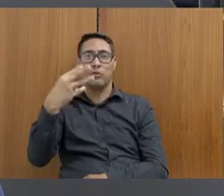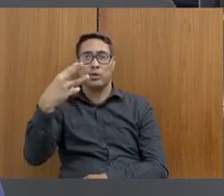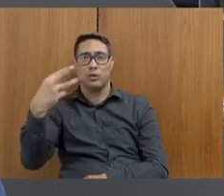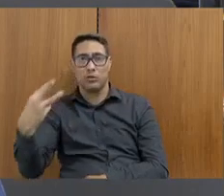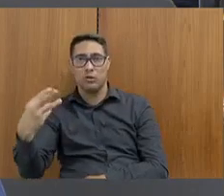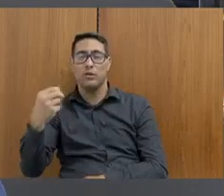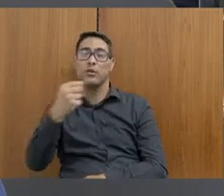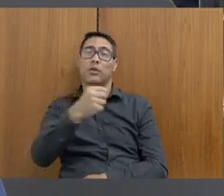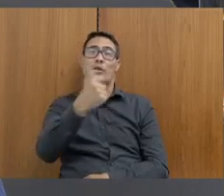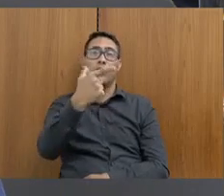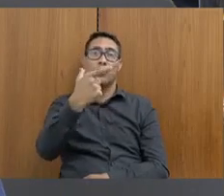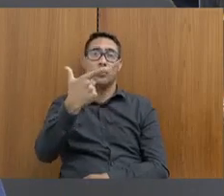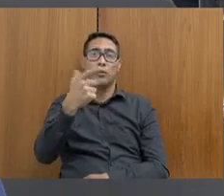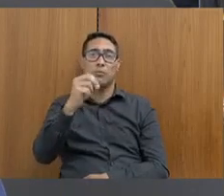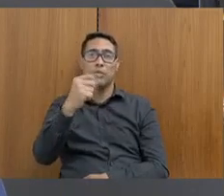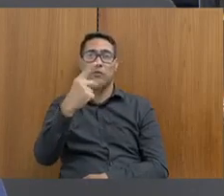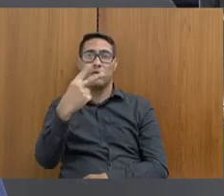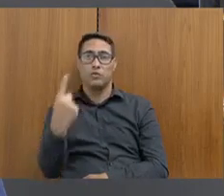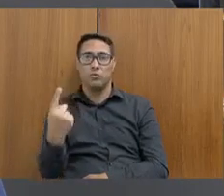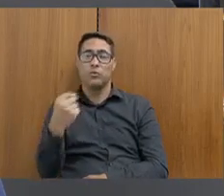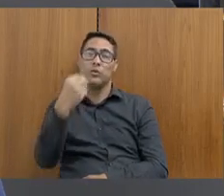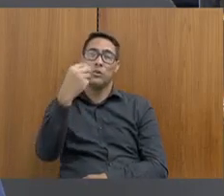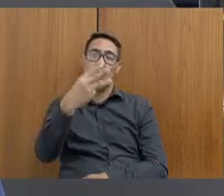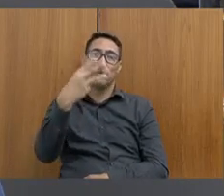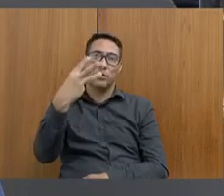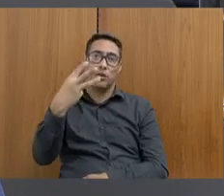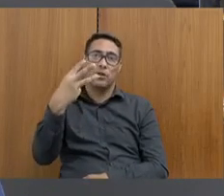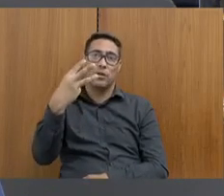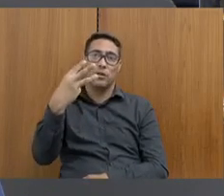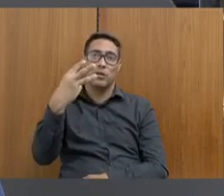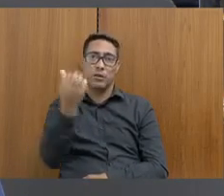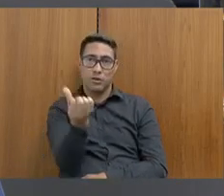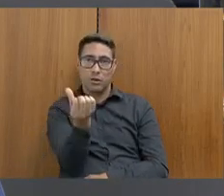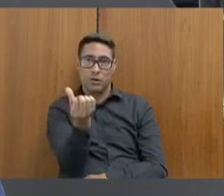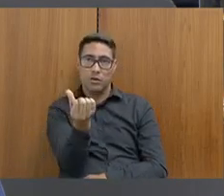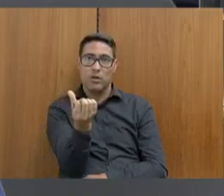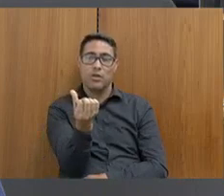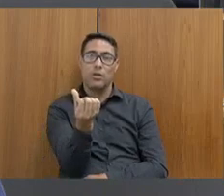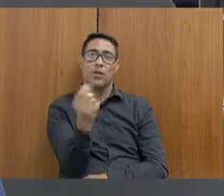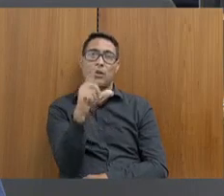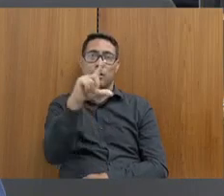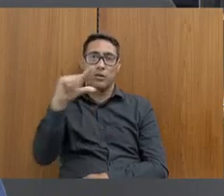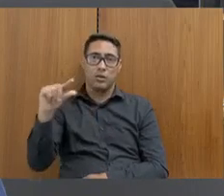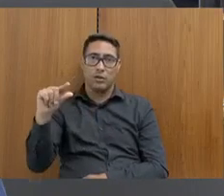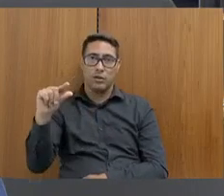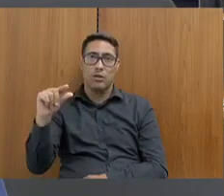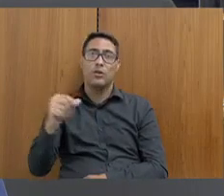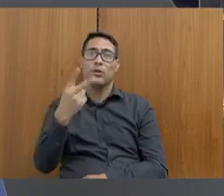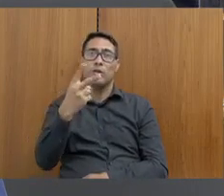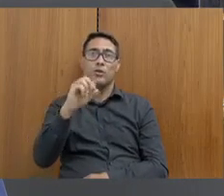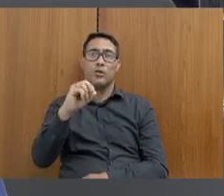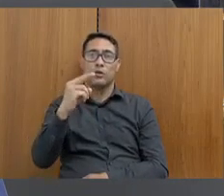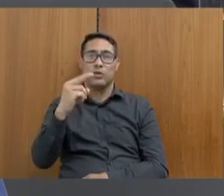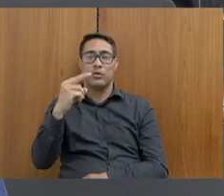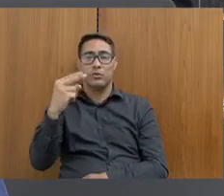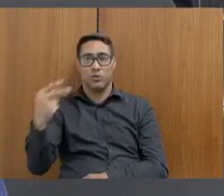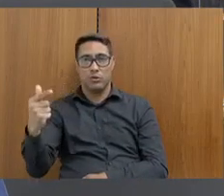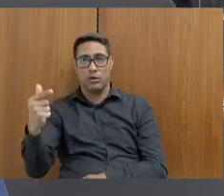redução, em 2021, 336 redução, em 2022,